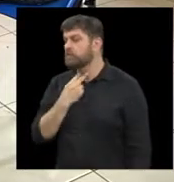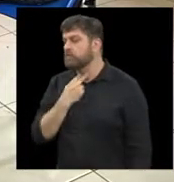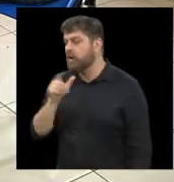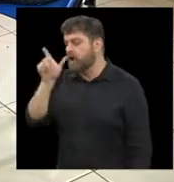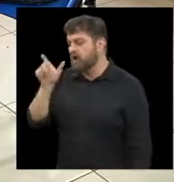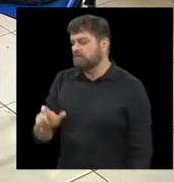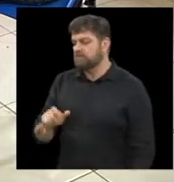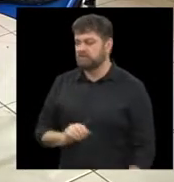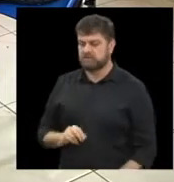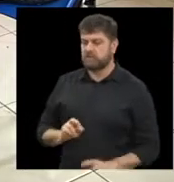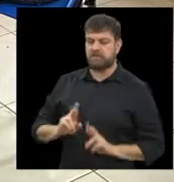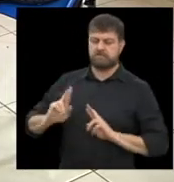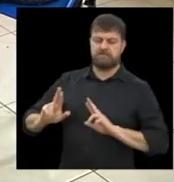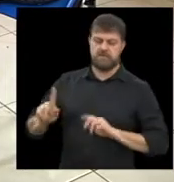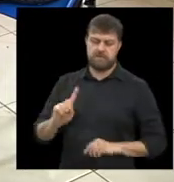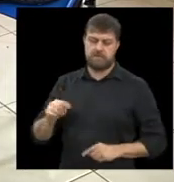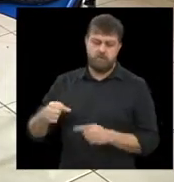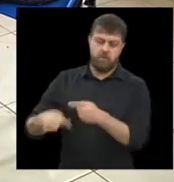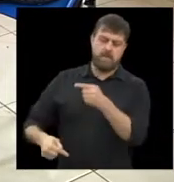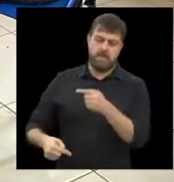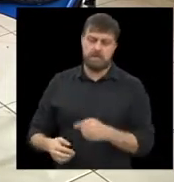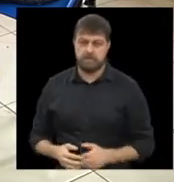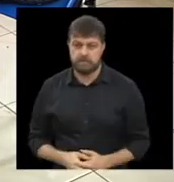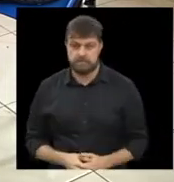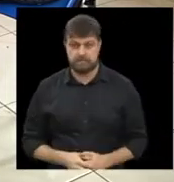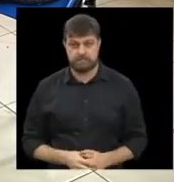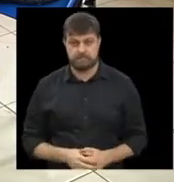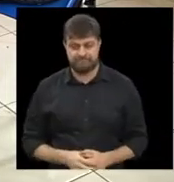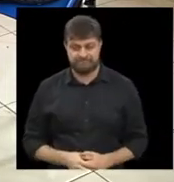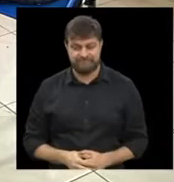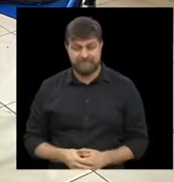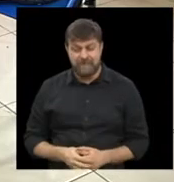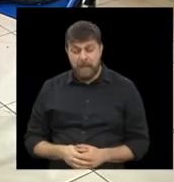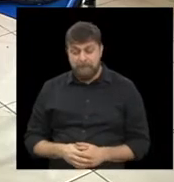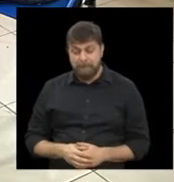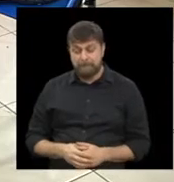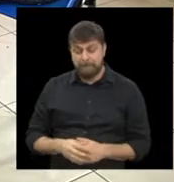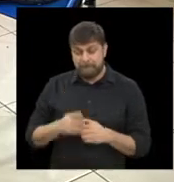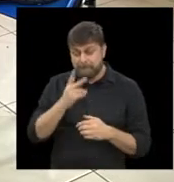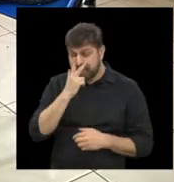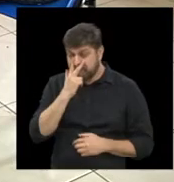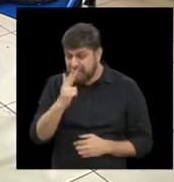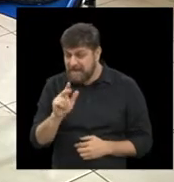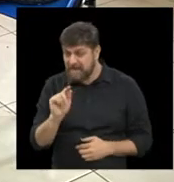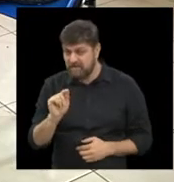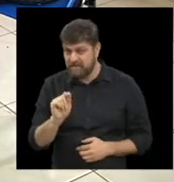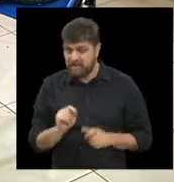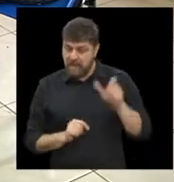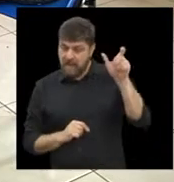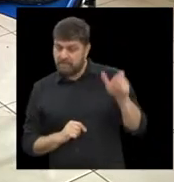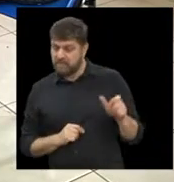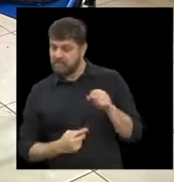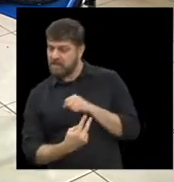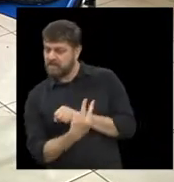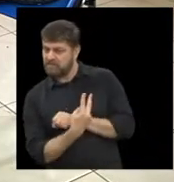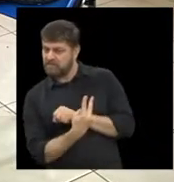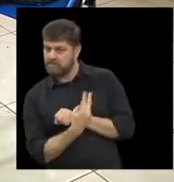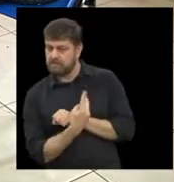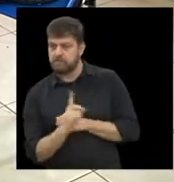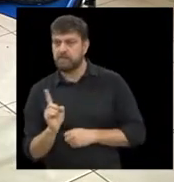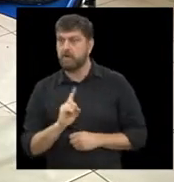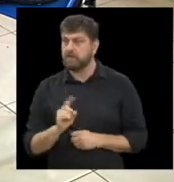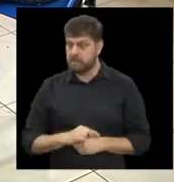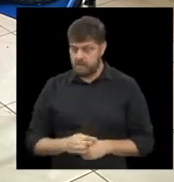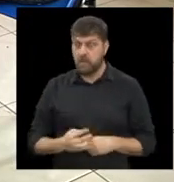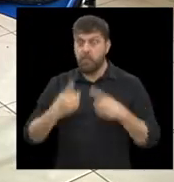evidente, não é bom pra você. Então, assim, a impressão é que o outro está cuidando, quando